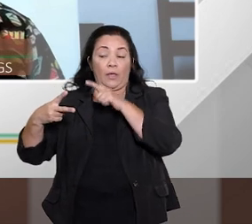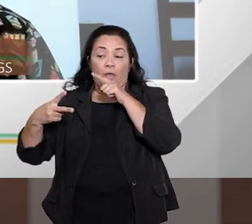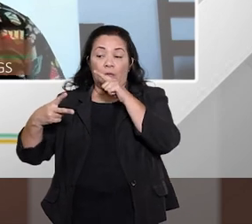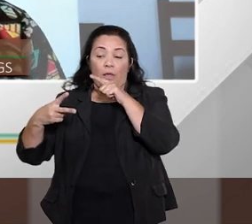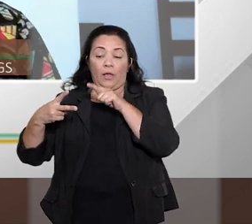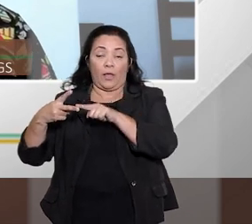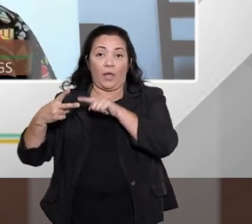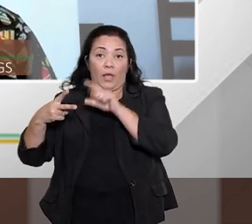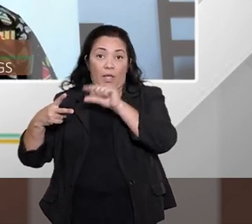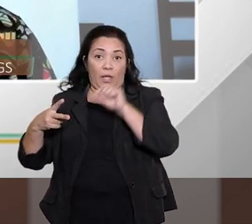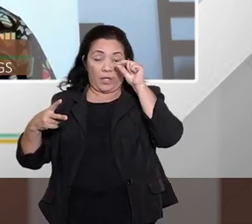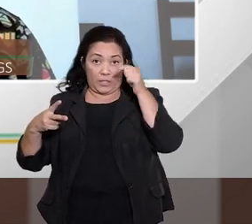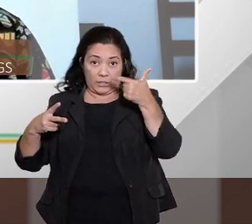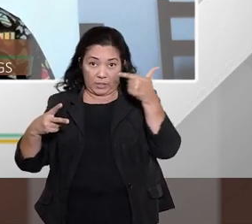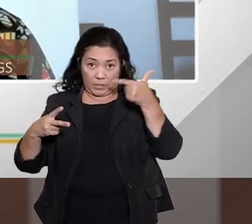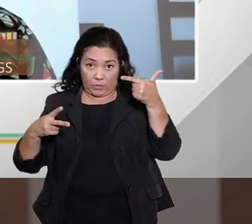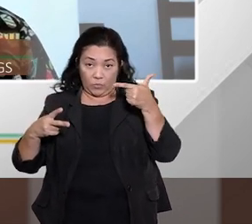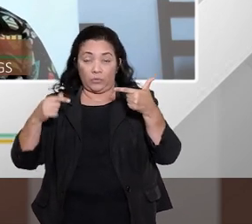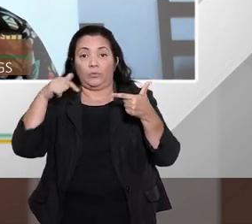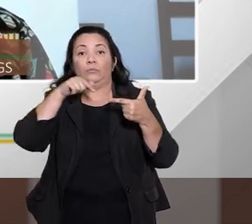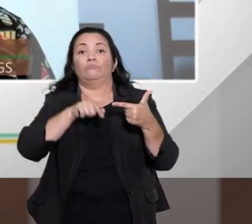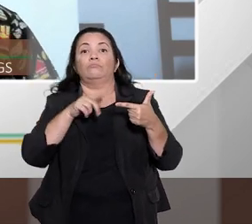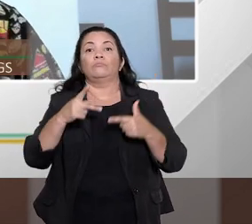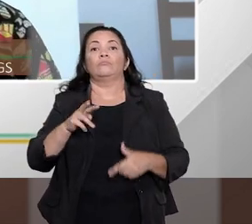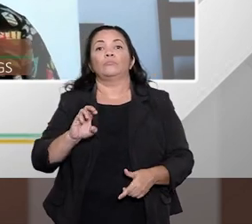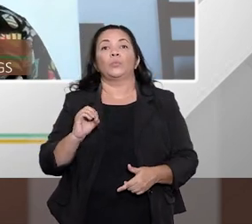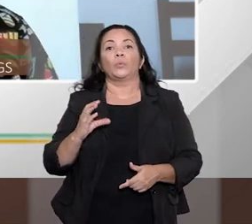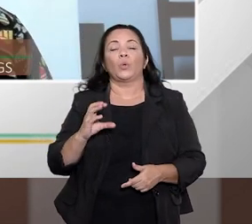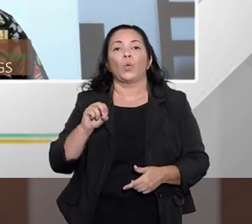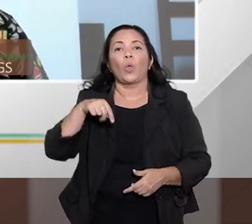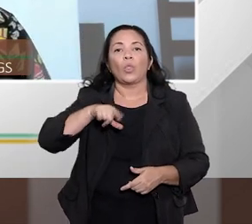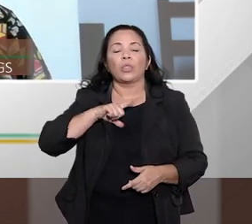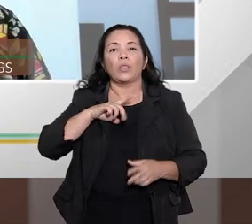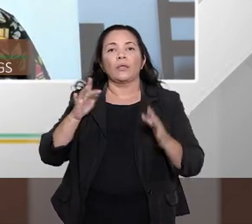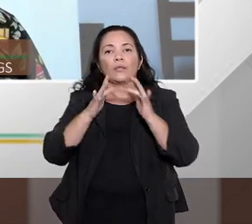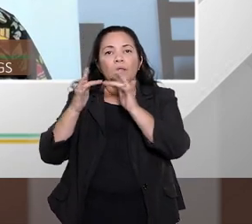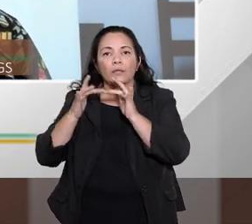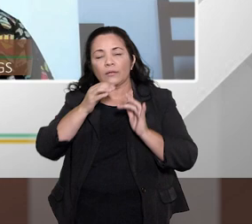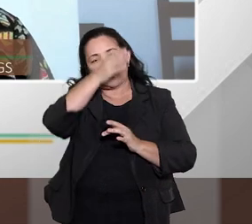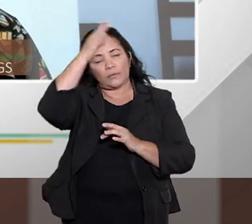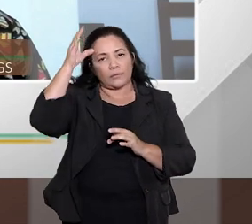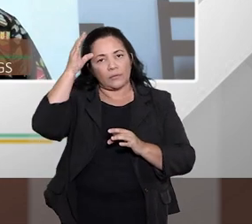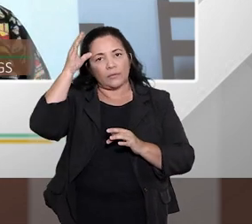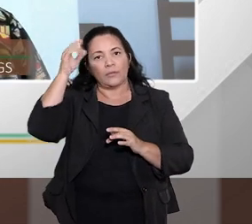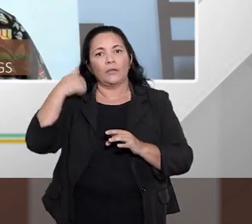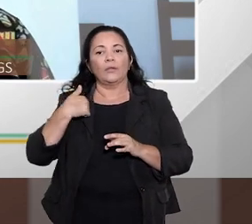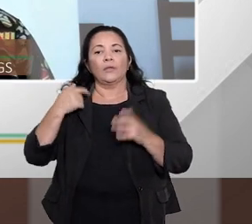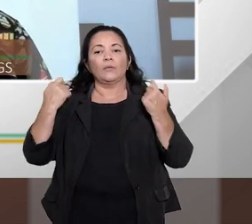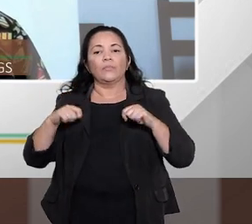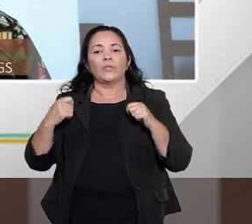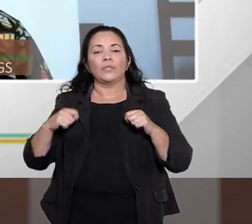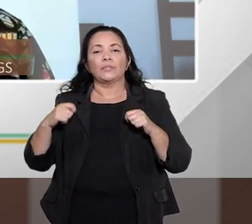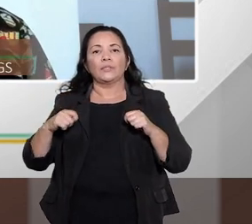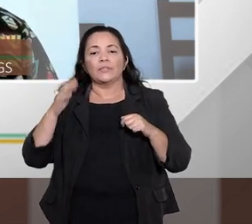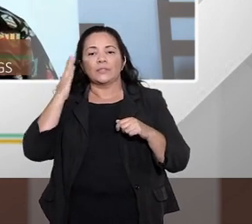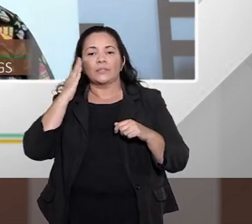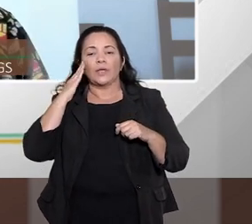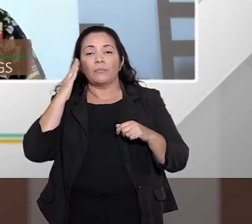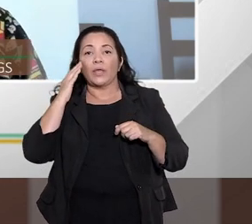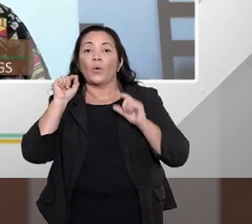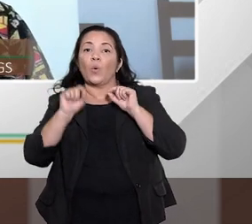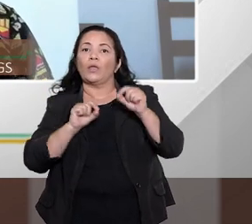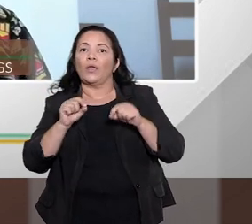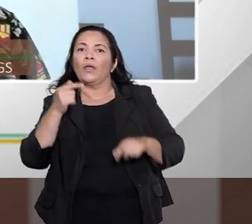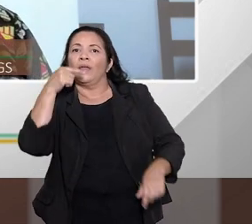que estão mais próximas do caso da pessoa se ela precisa realmente é que eles estão entendendo que o mínimo existencial é daquele